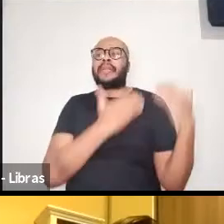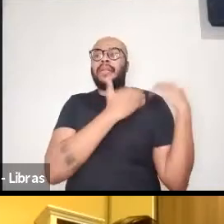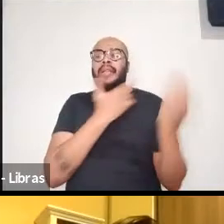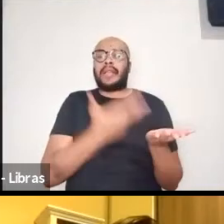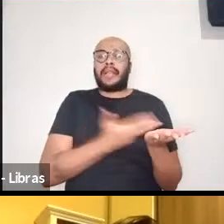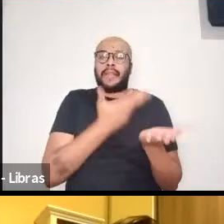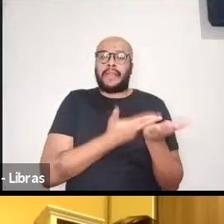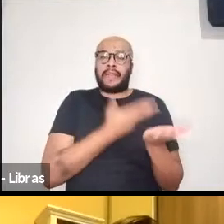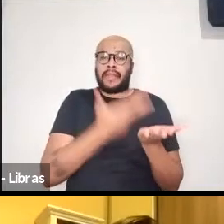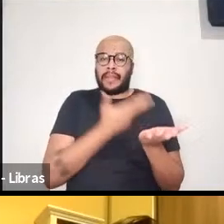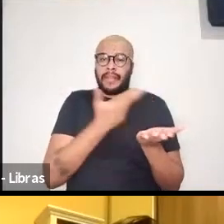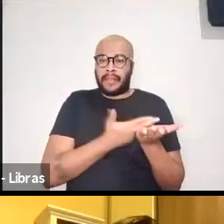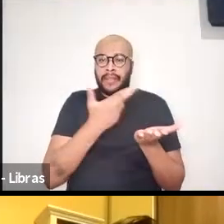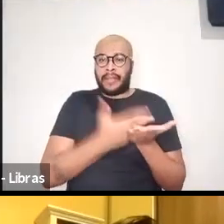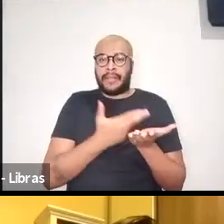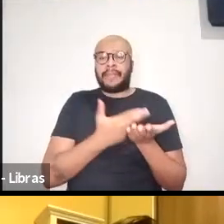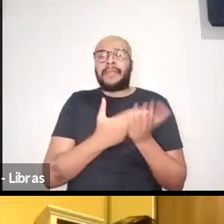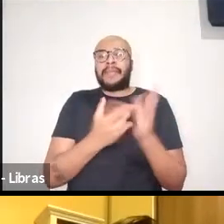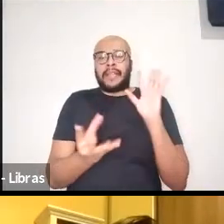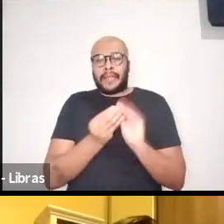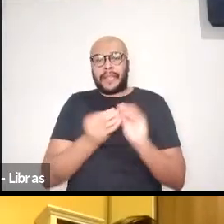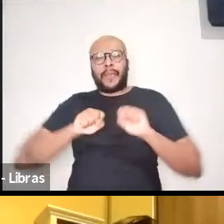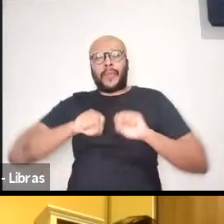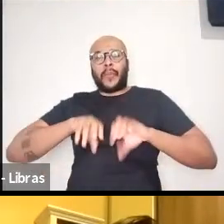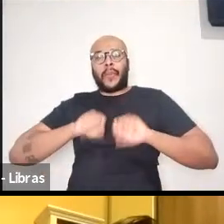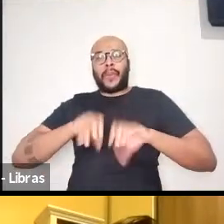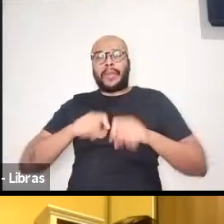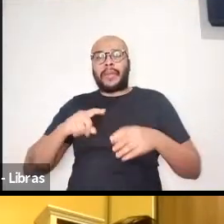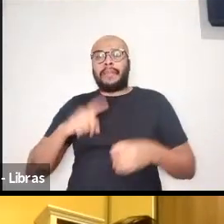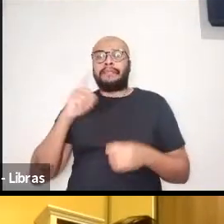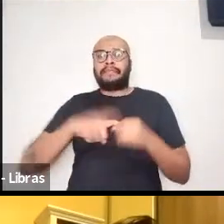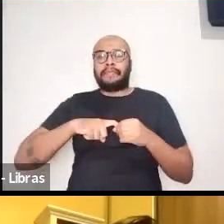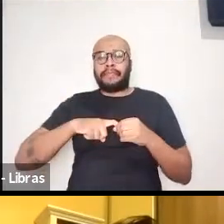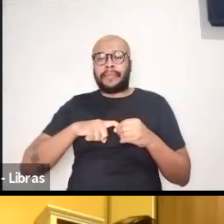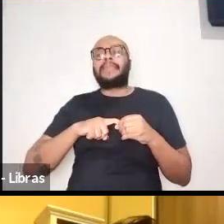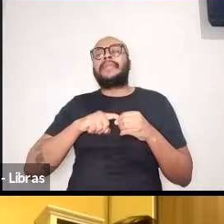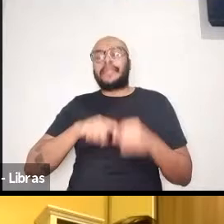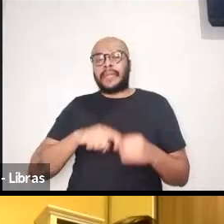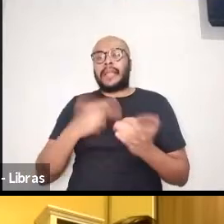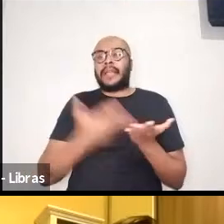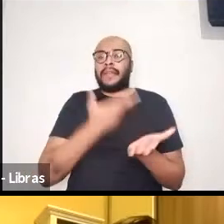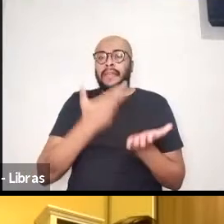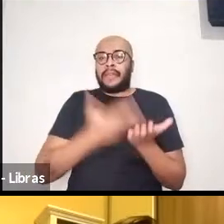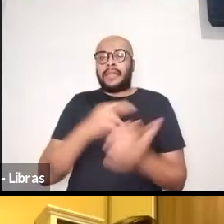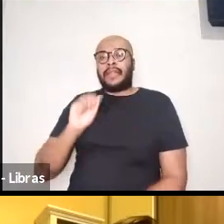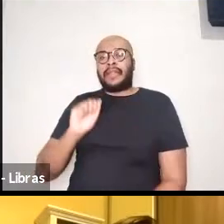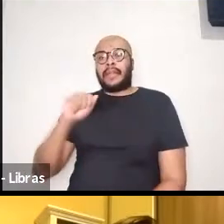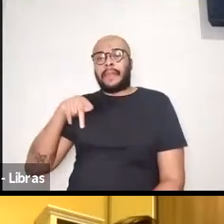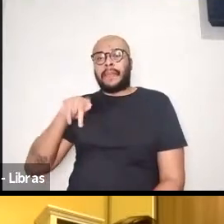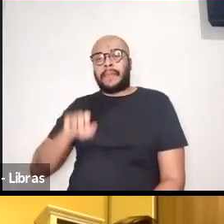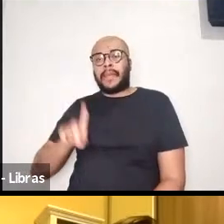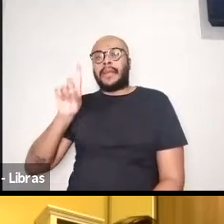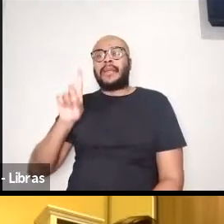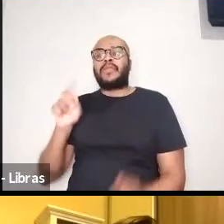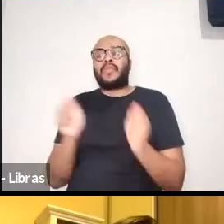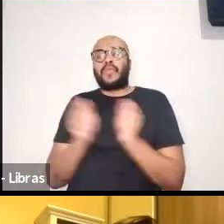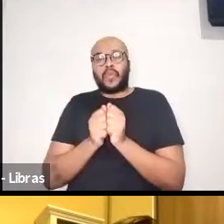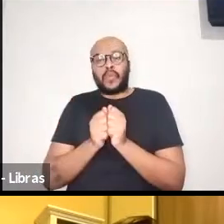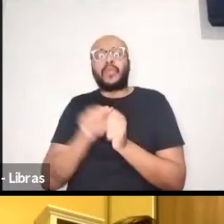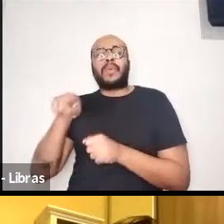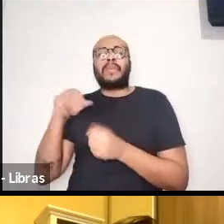Educativas, uma parceria da Amped com a Education Review, uma revista da Universidade do Estado do Arizona,